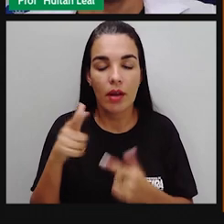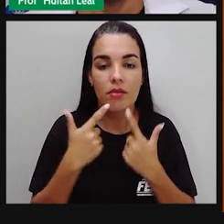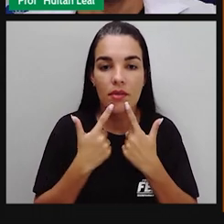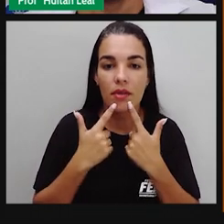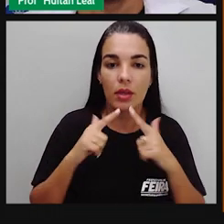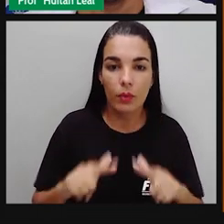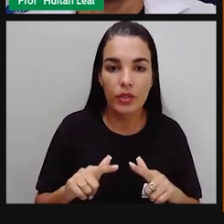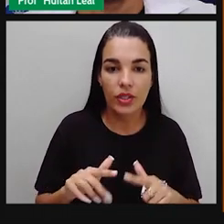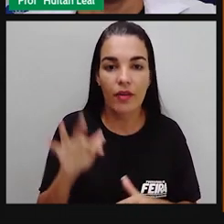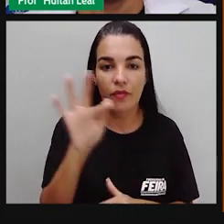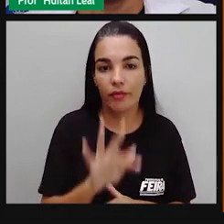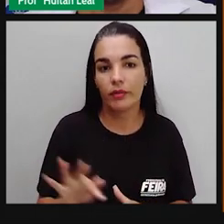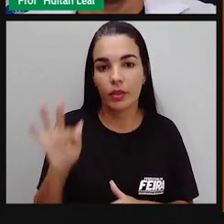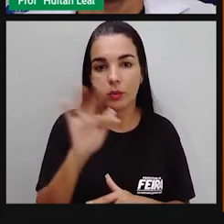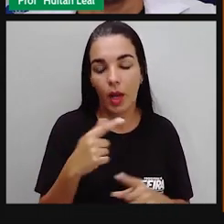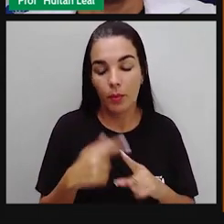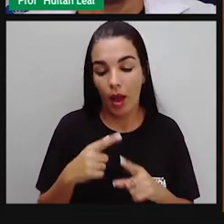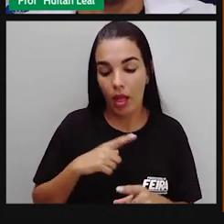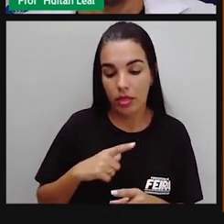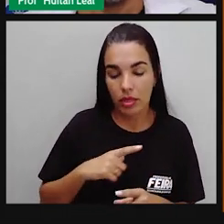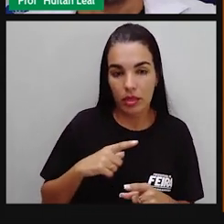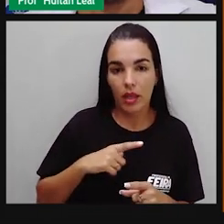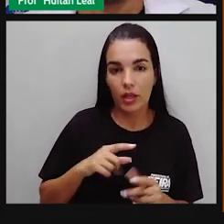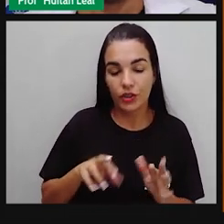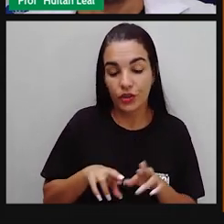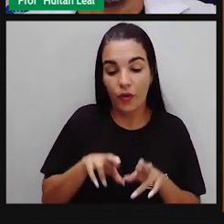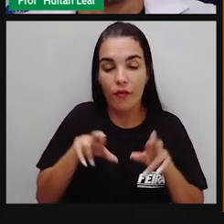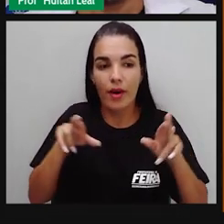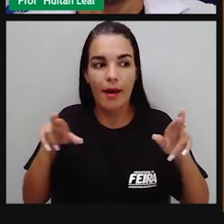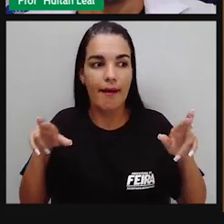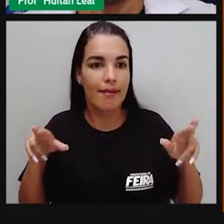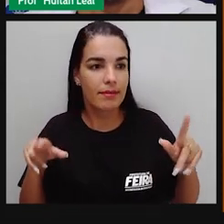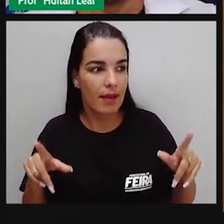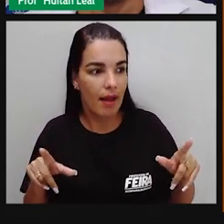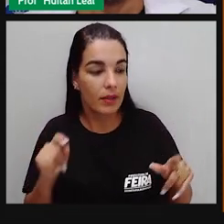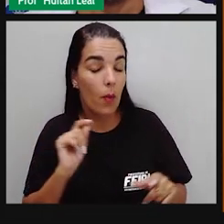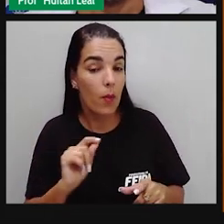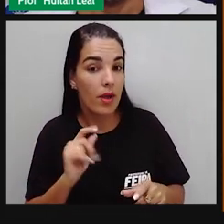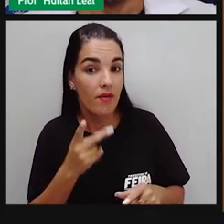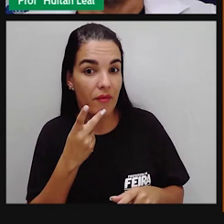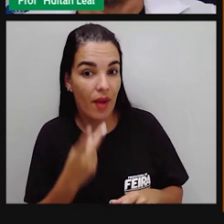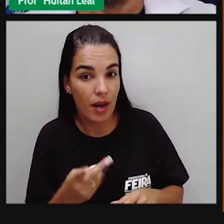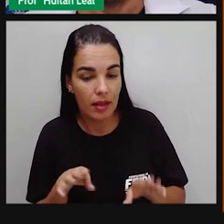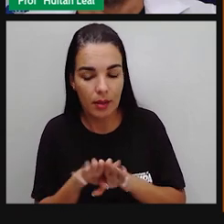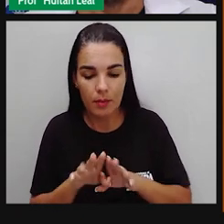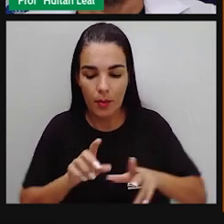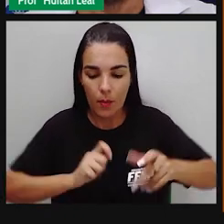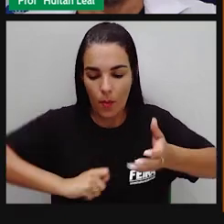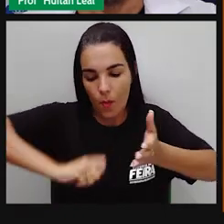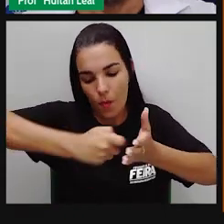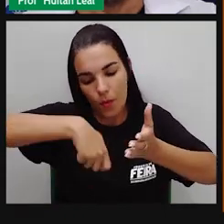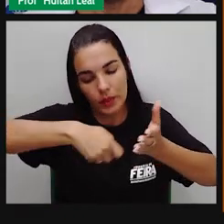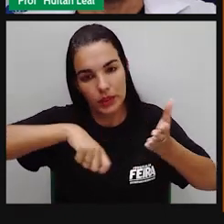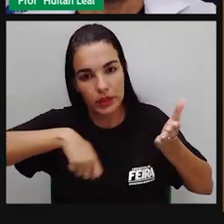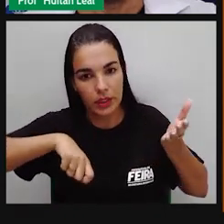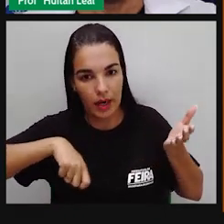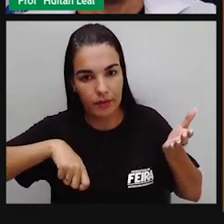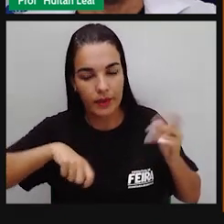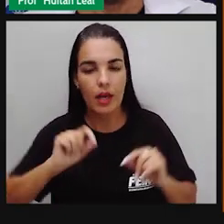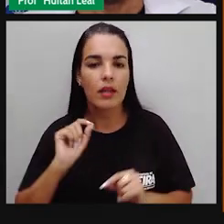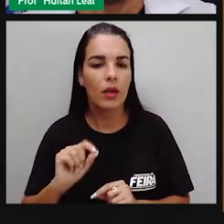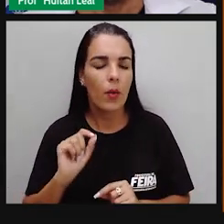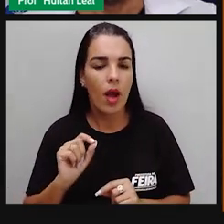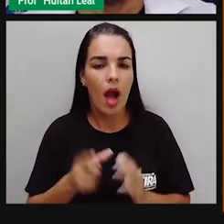ela traz uma estética diferenciada ao que se fala e ao que se escreve. Então, antes de